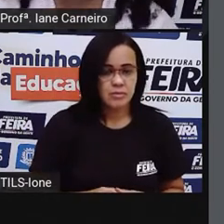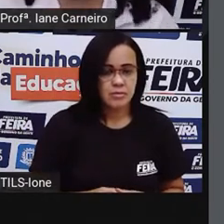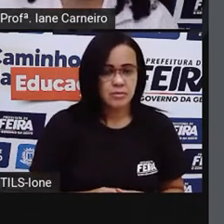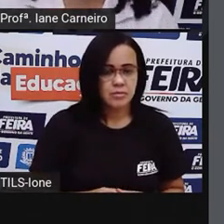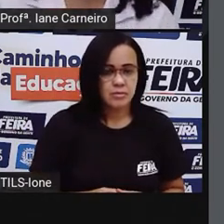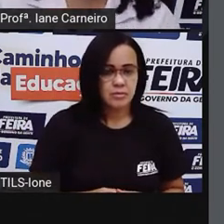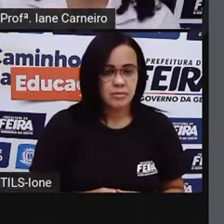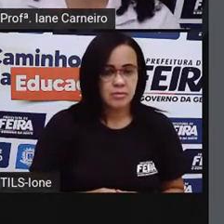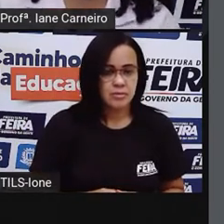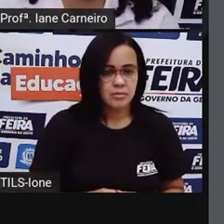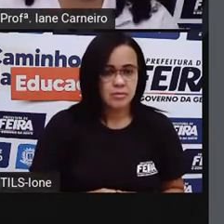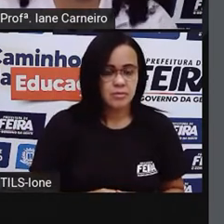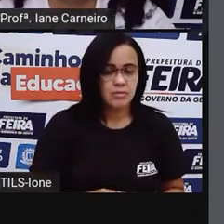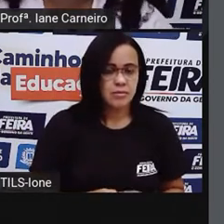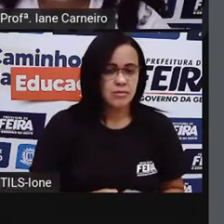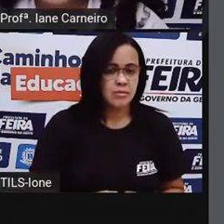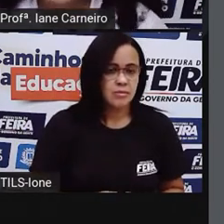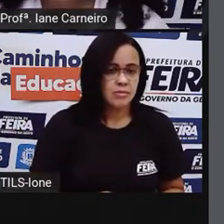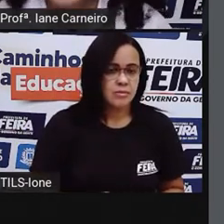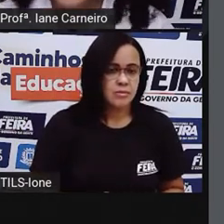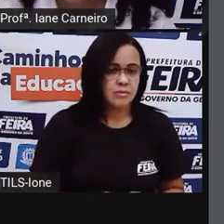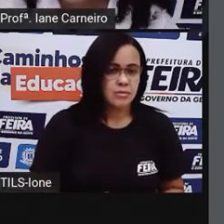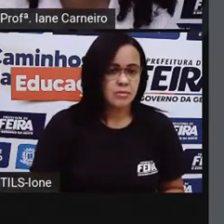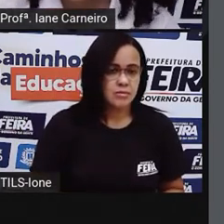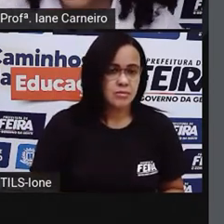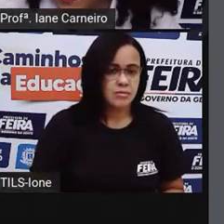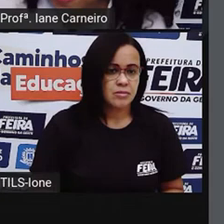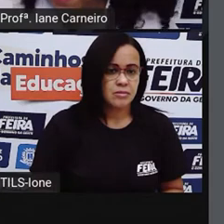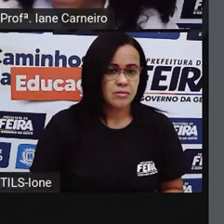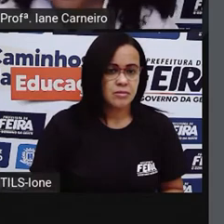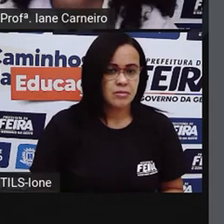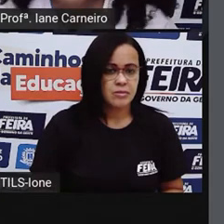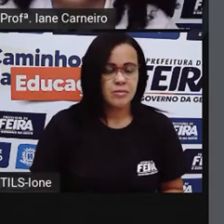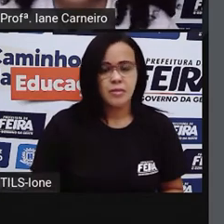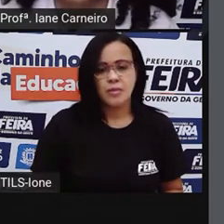vir imensos livros num torço de elefantes.